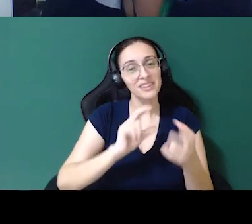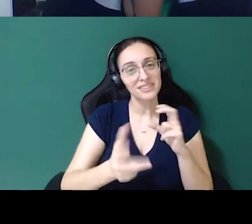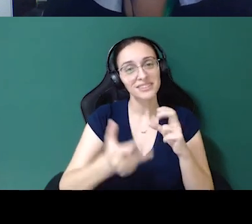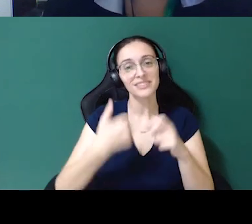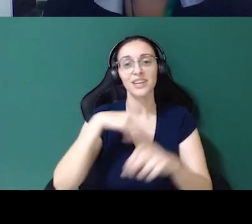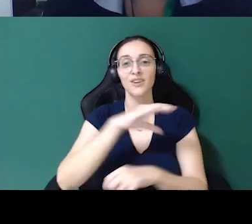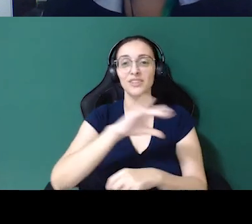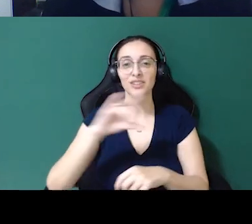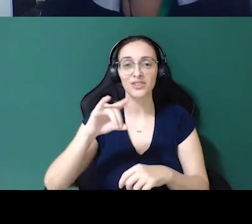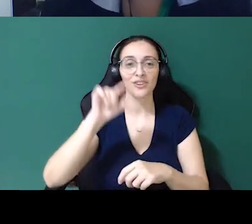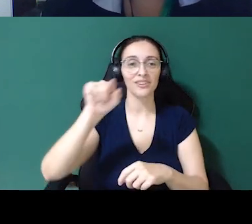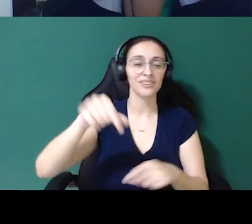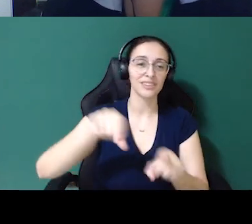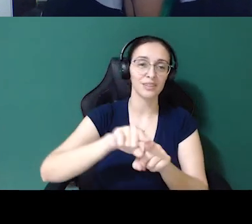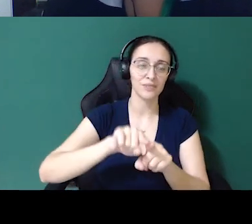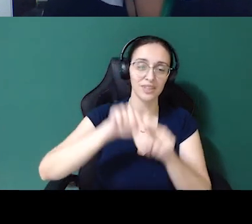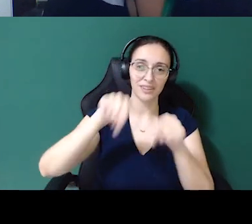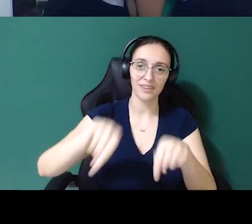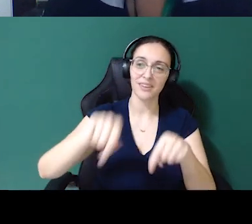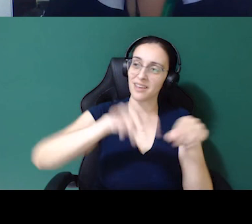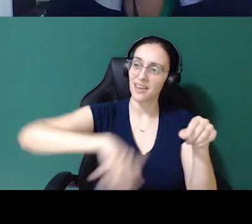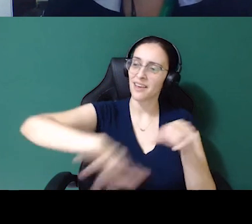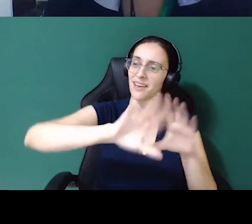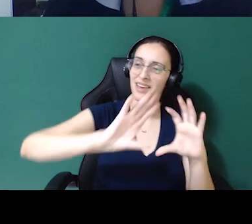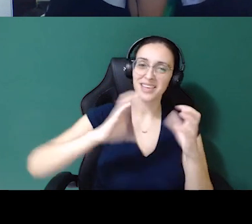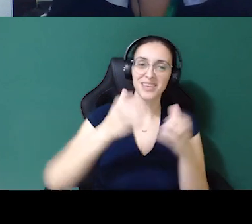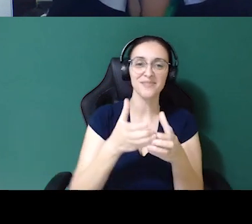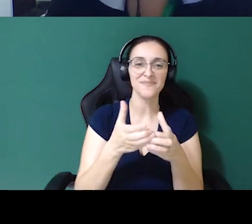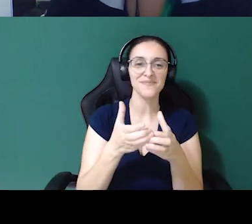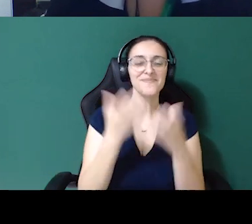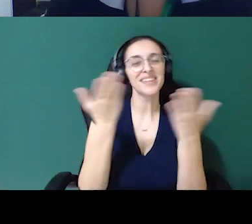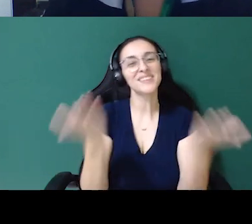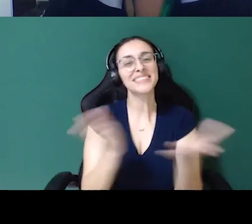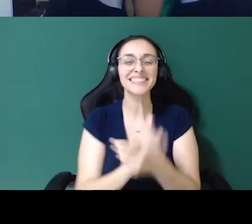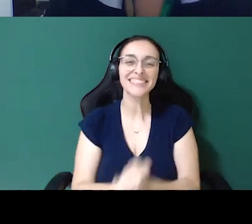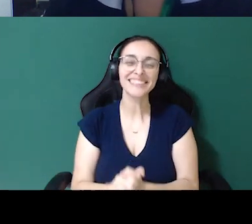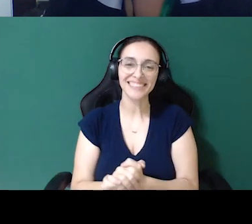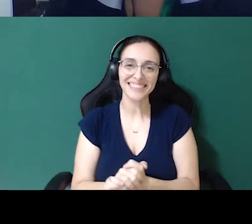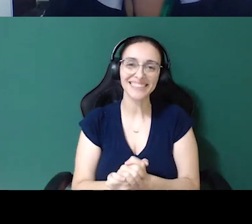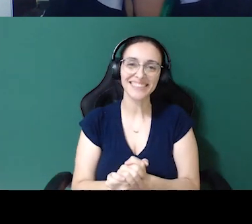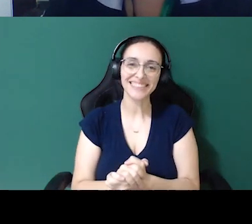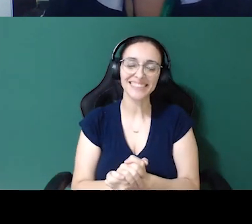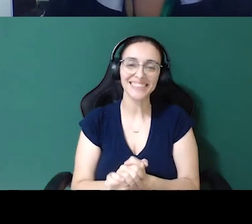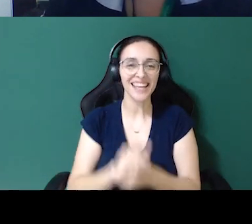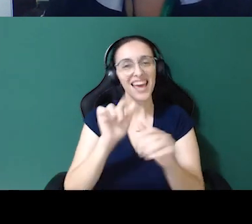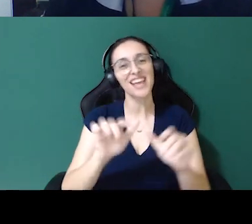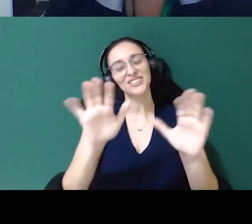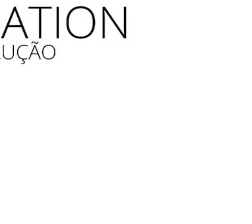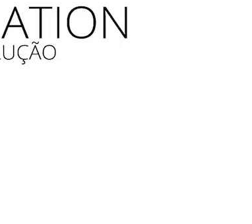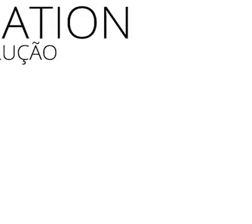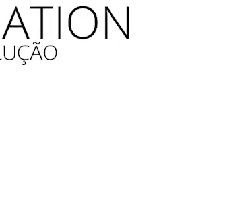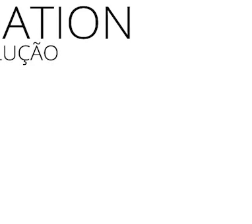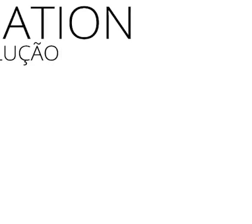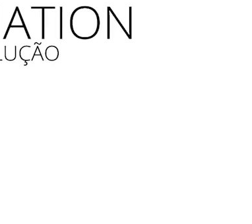coordenadores de trilha, toda a equipe, e é isso, assim.